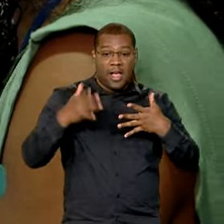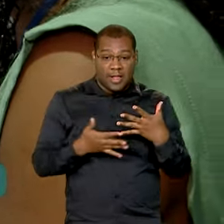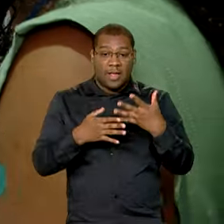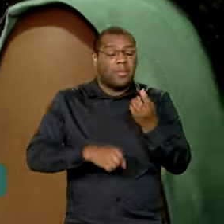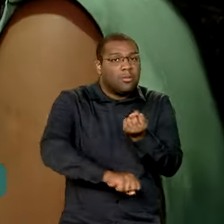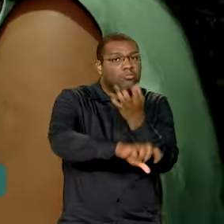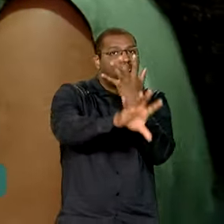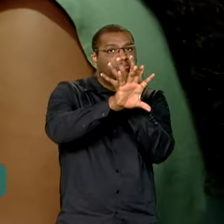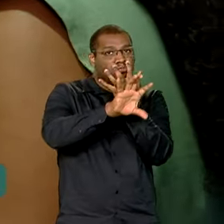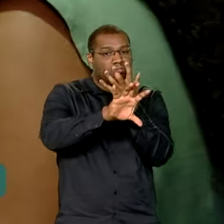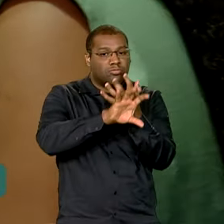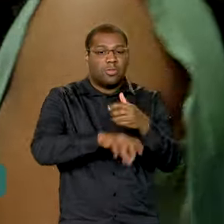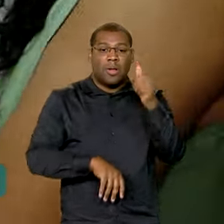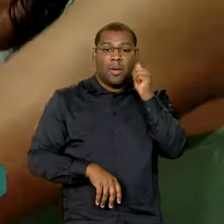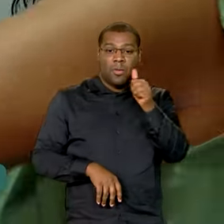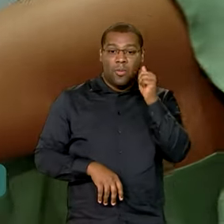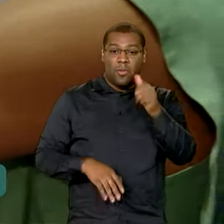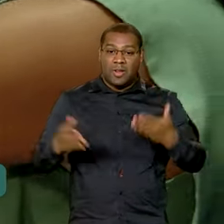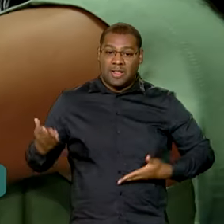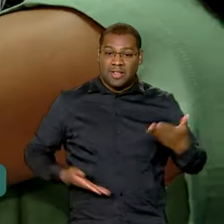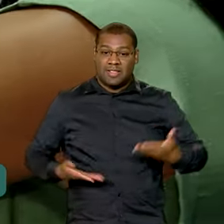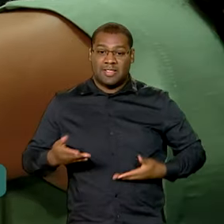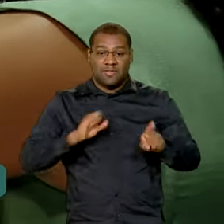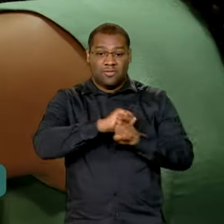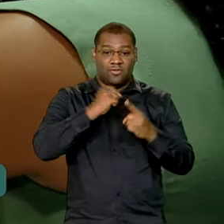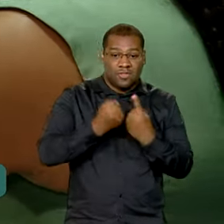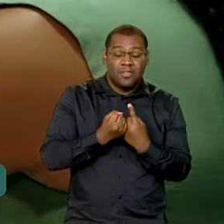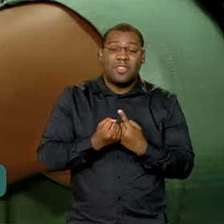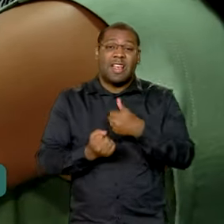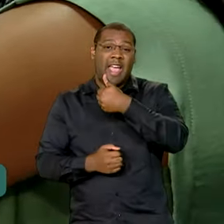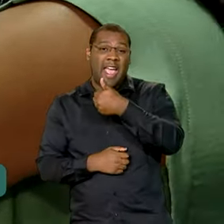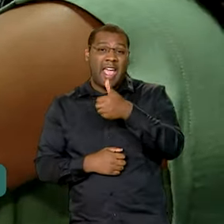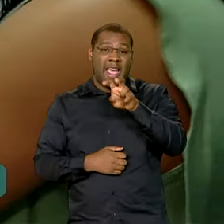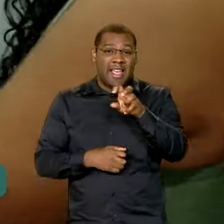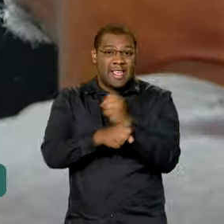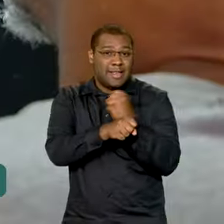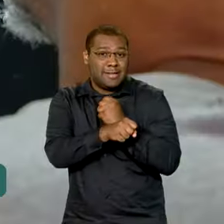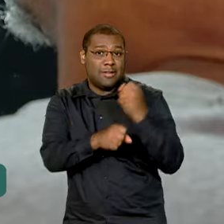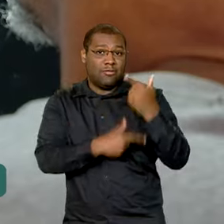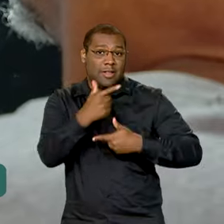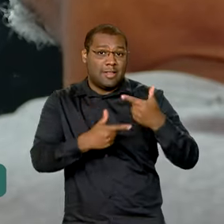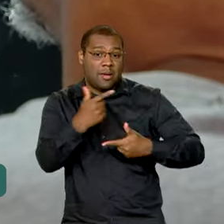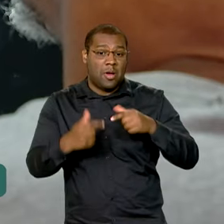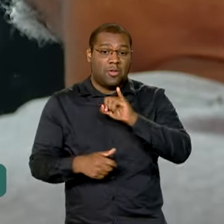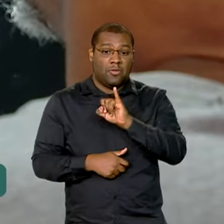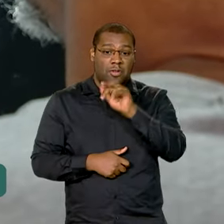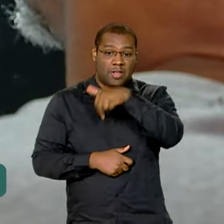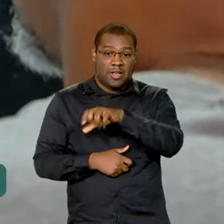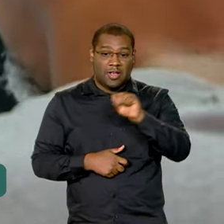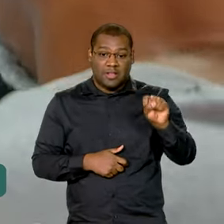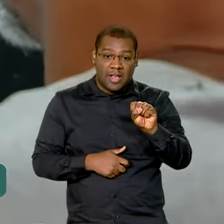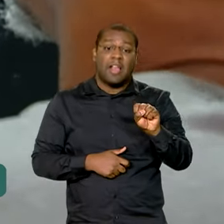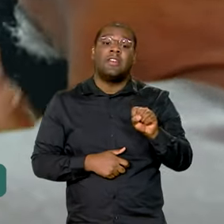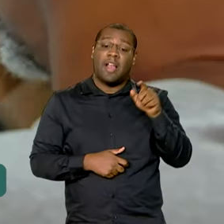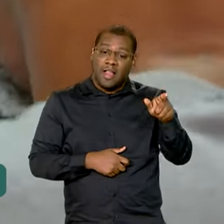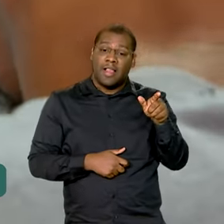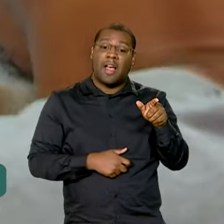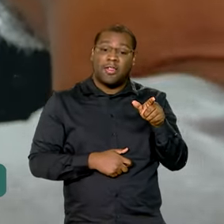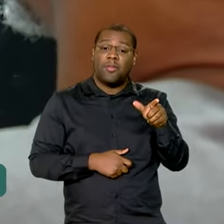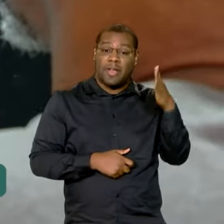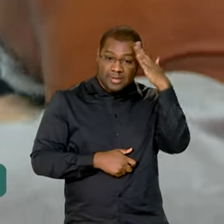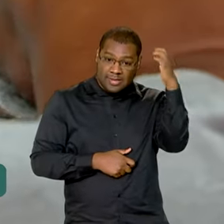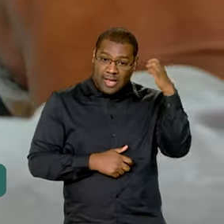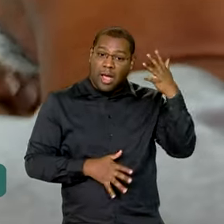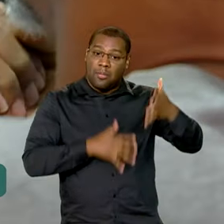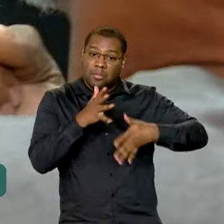A assistente social, Luciene Vasques, trabalha 15 anos no INSS e está entre os servidores capacitados para